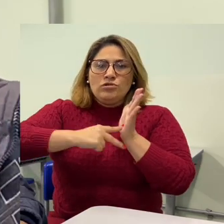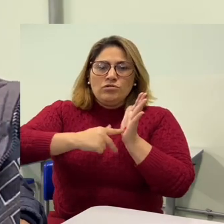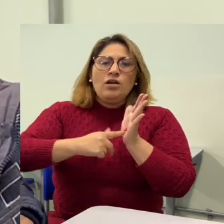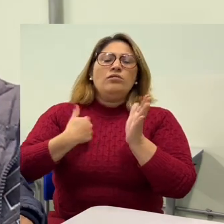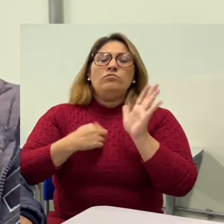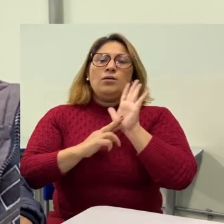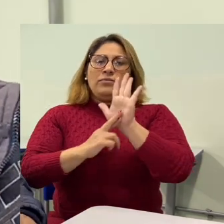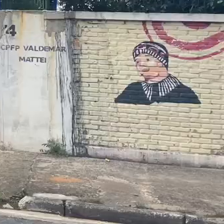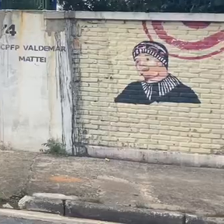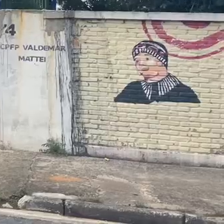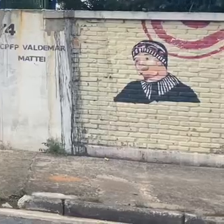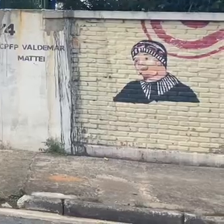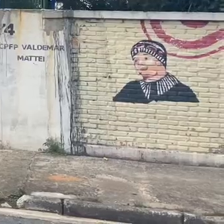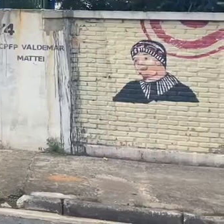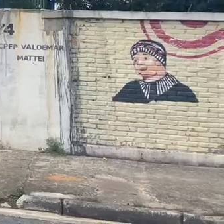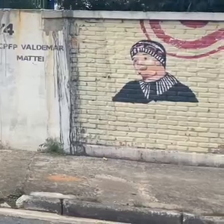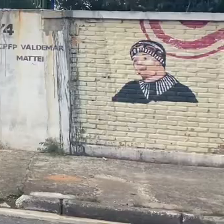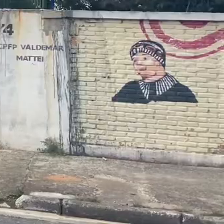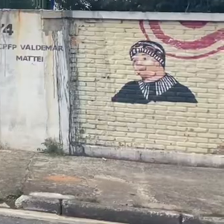lá na firma onde eu trabalho.